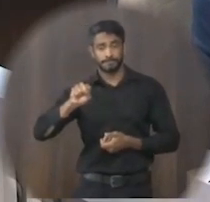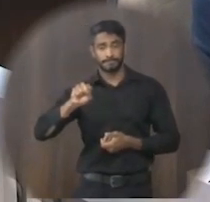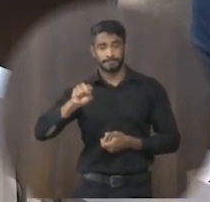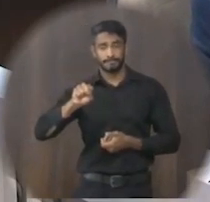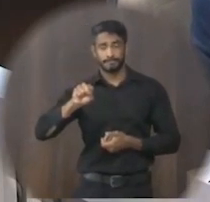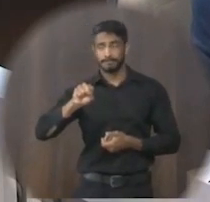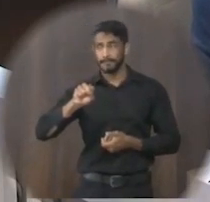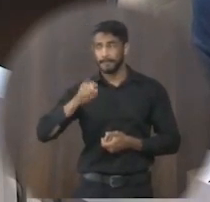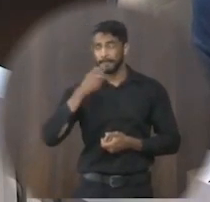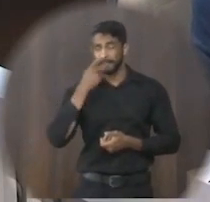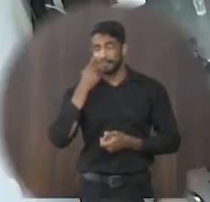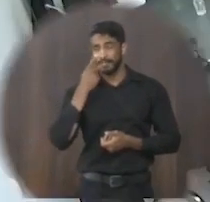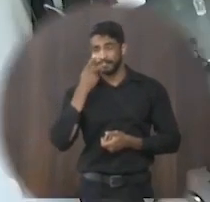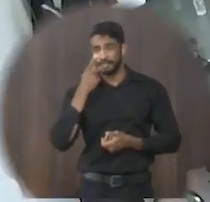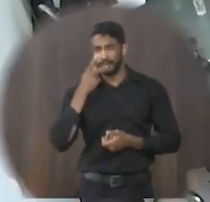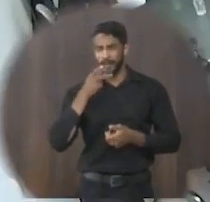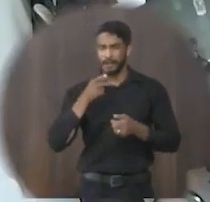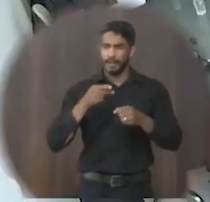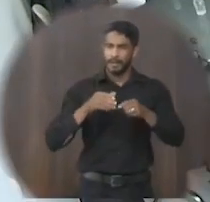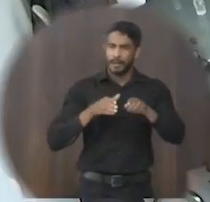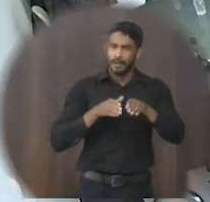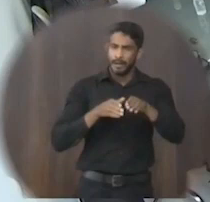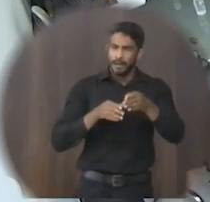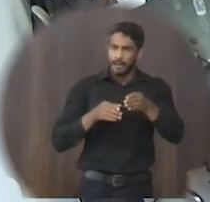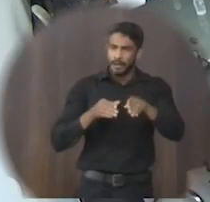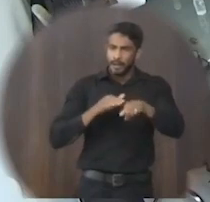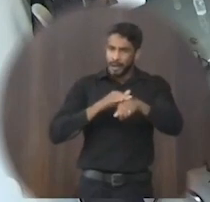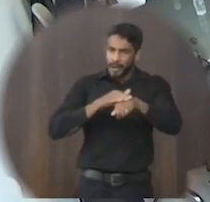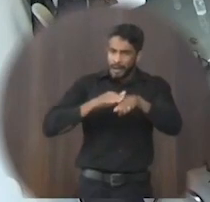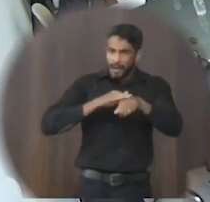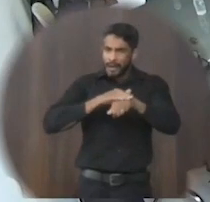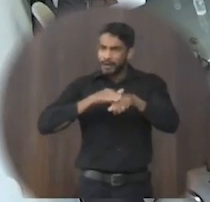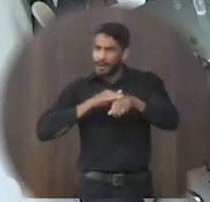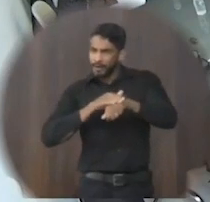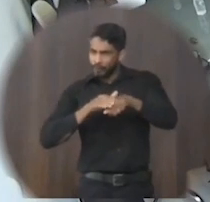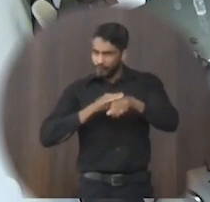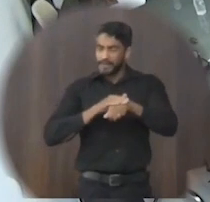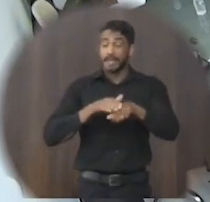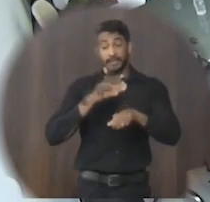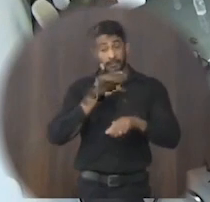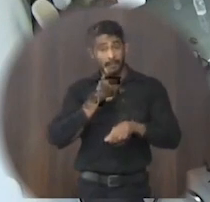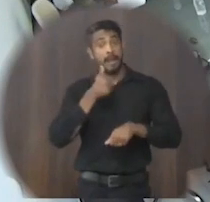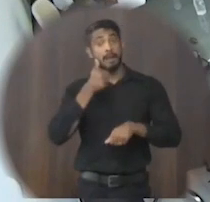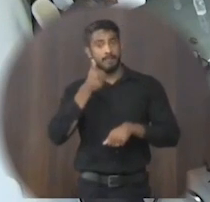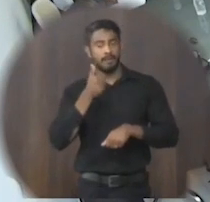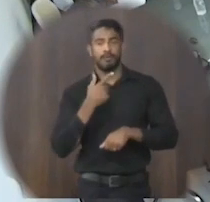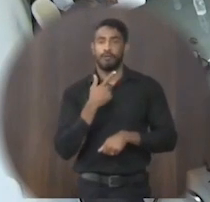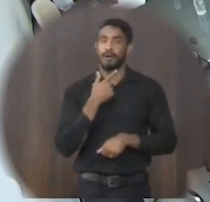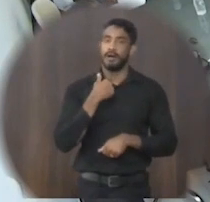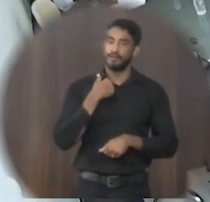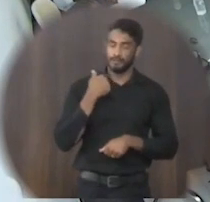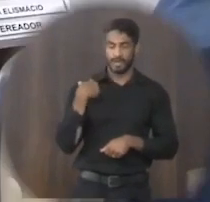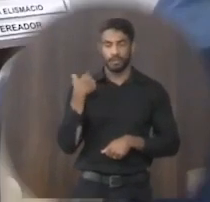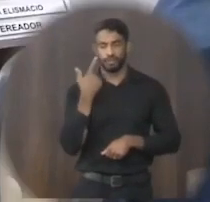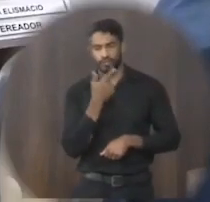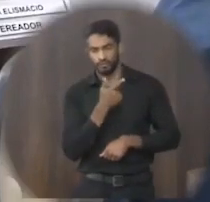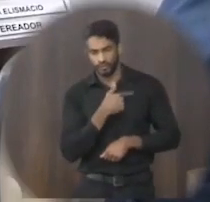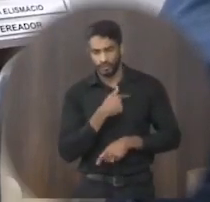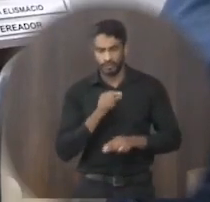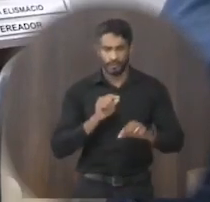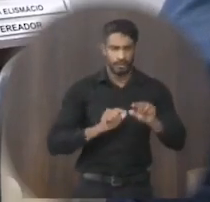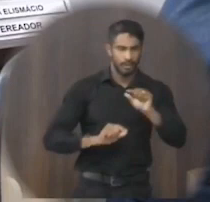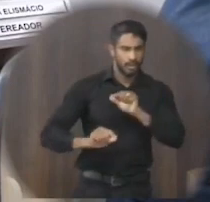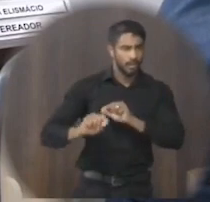bora dizer que a conciliação é o melhor negócio. A vontade nossa é que esse fato